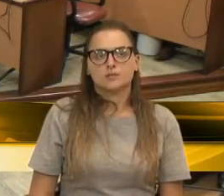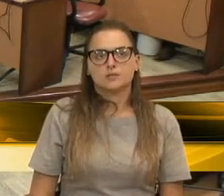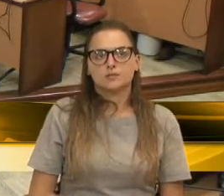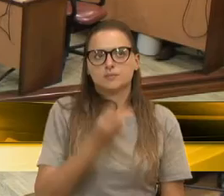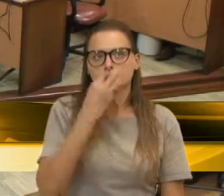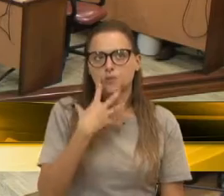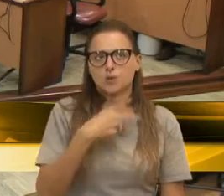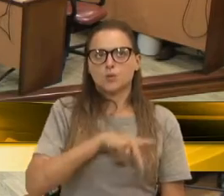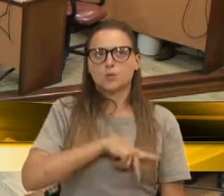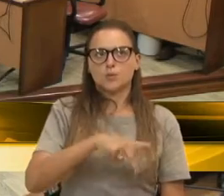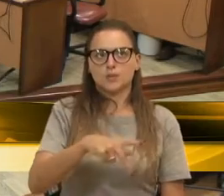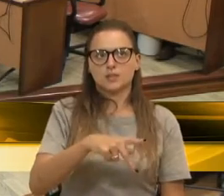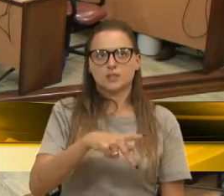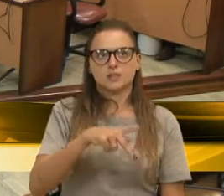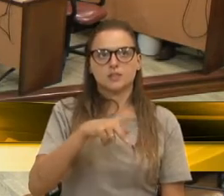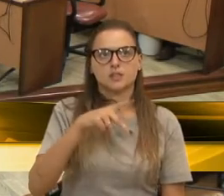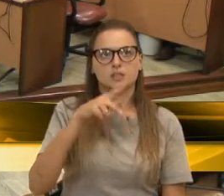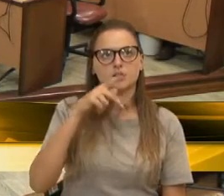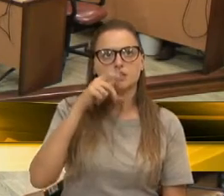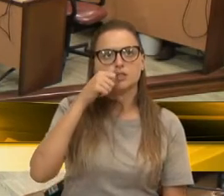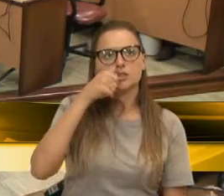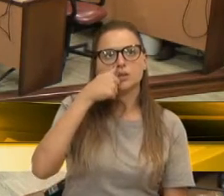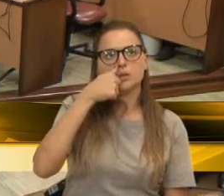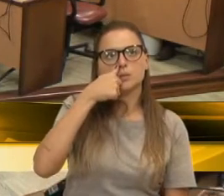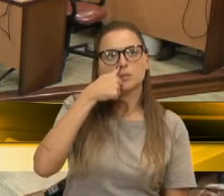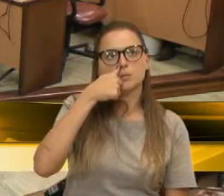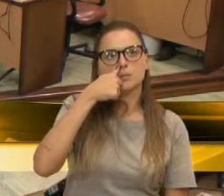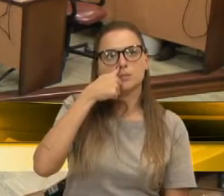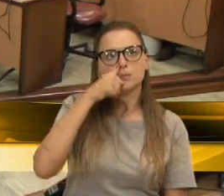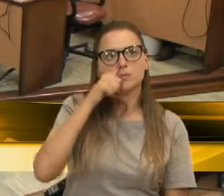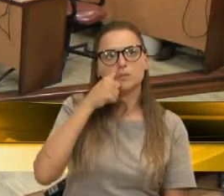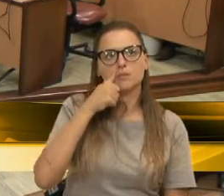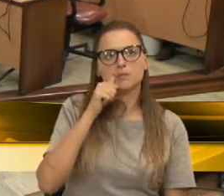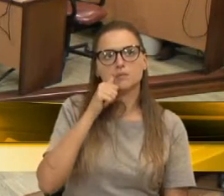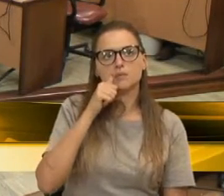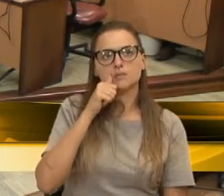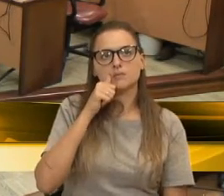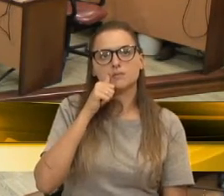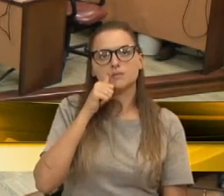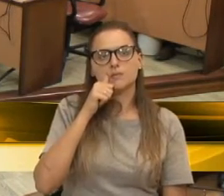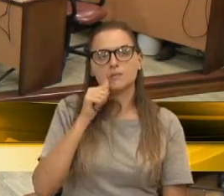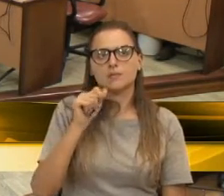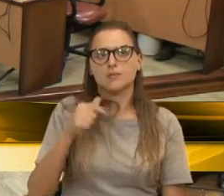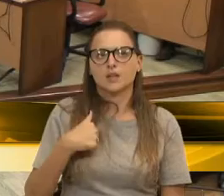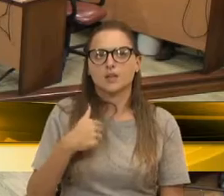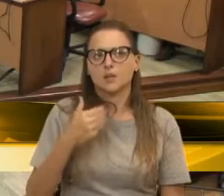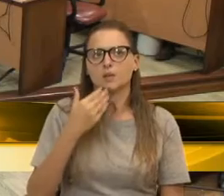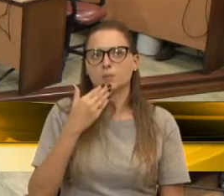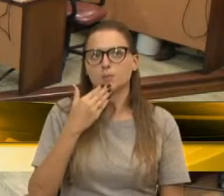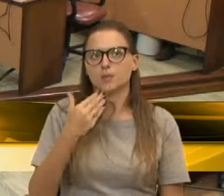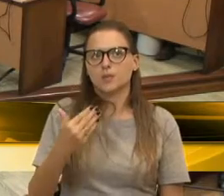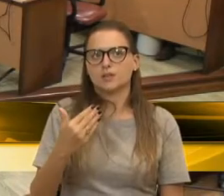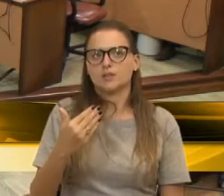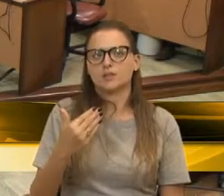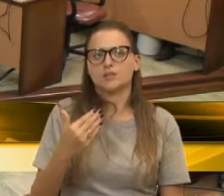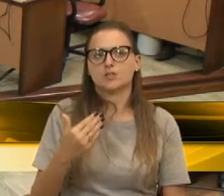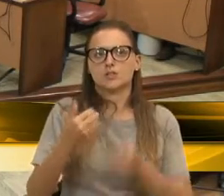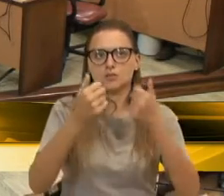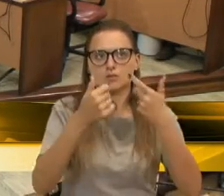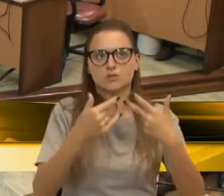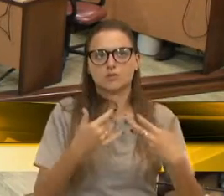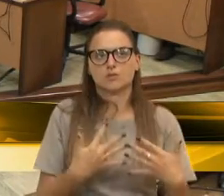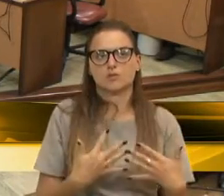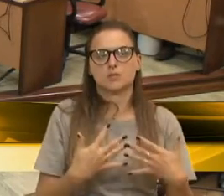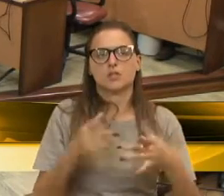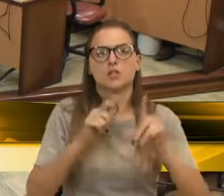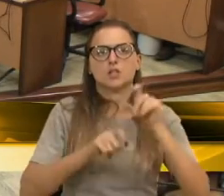presidente Paulo Iores, eu quando tomei a iniciativa de fazer esse pedido de informações, dois motivos iniciais. A